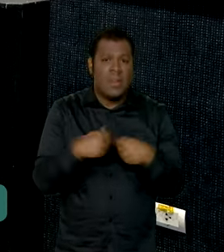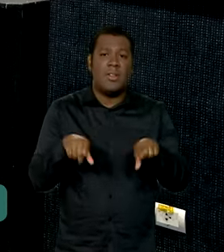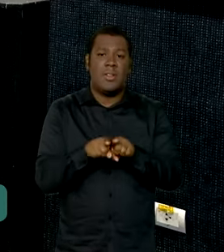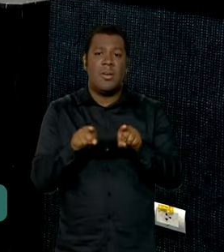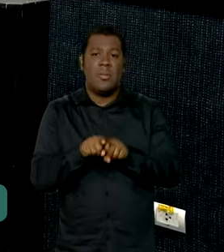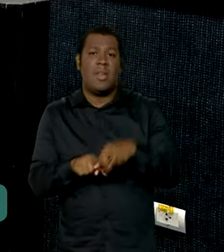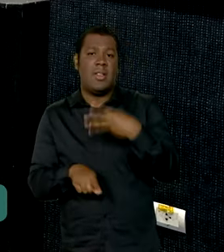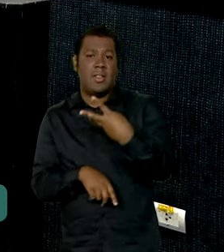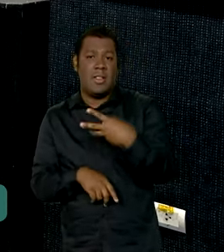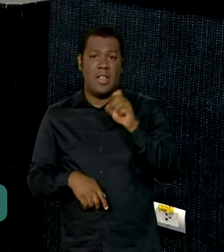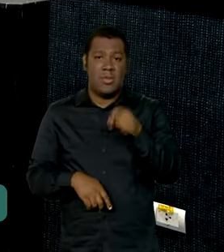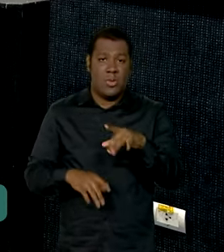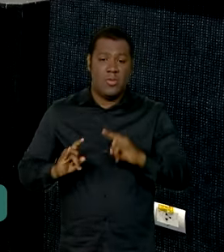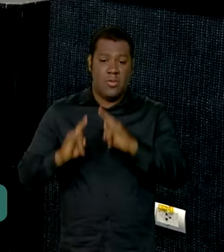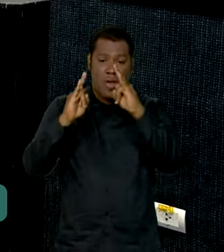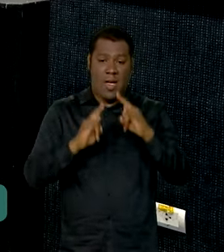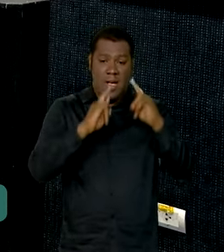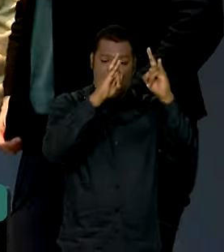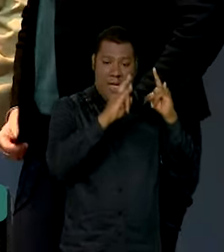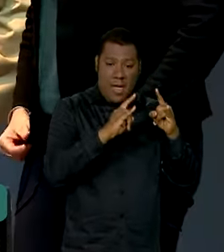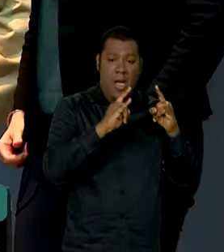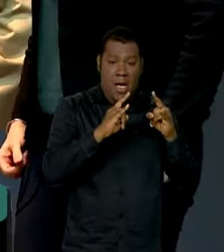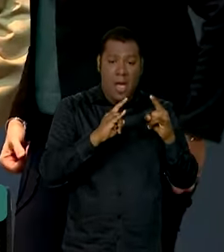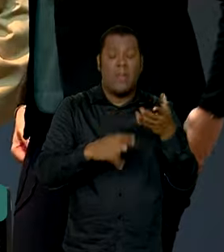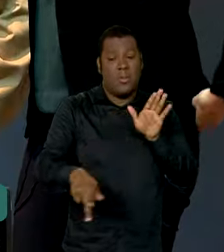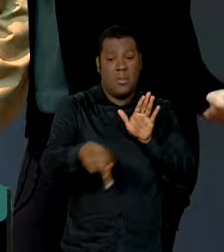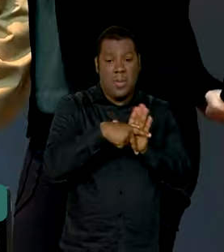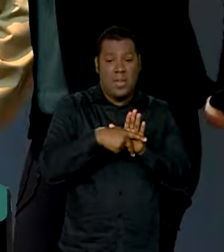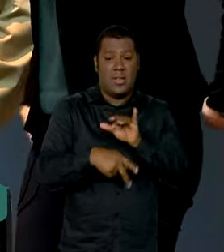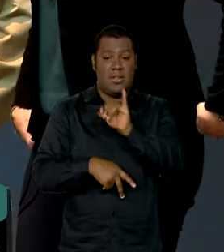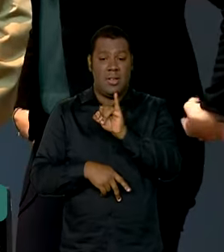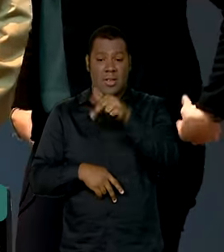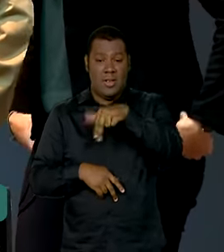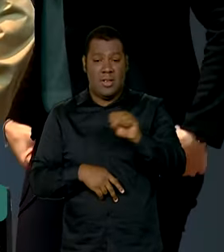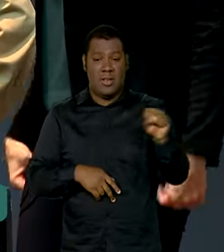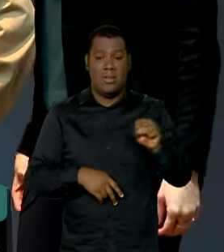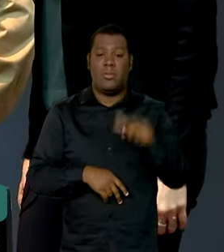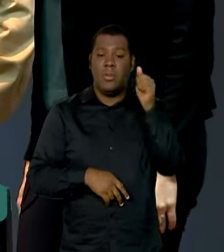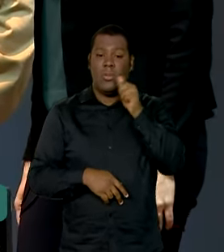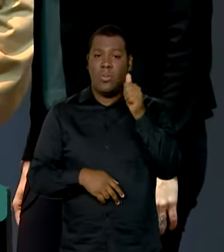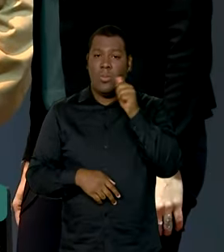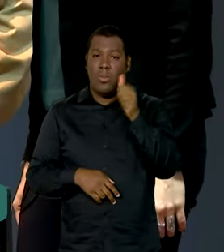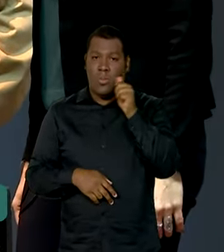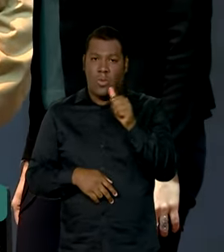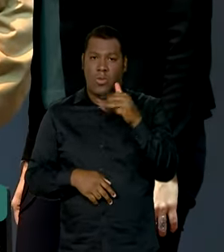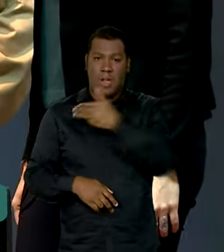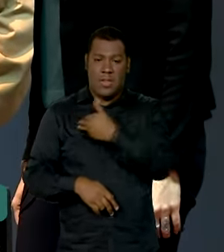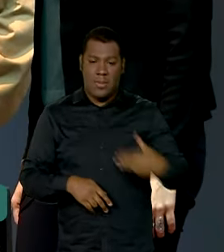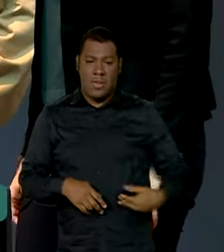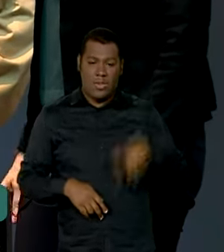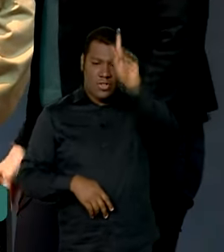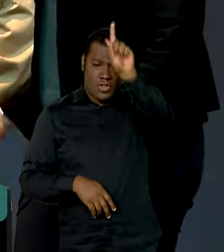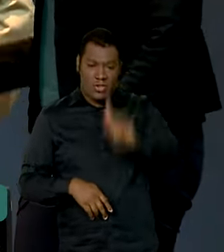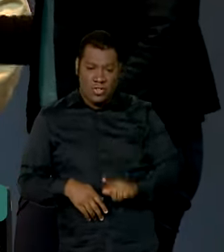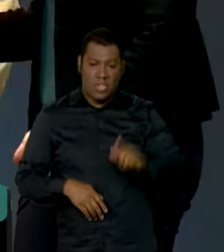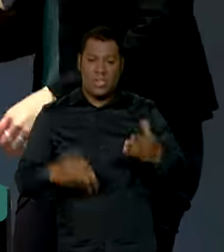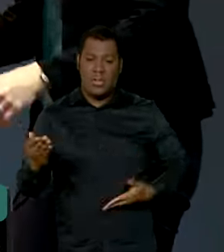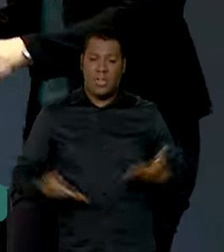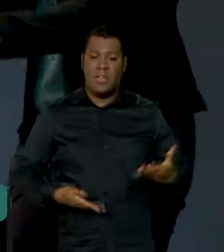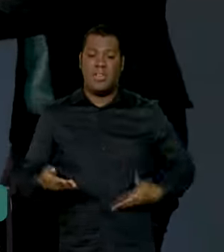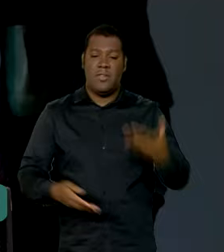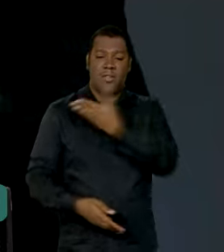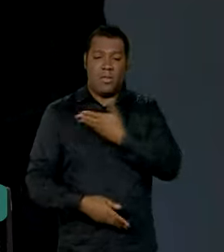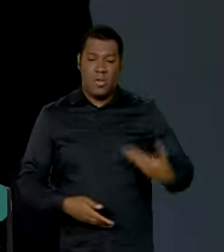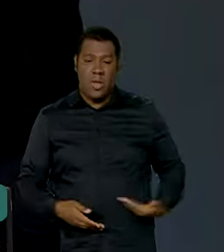sob gestão do INSS. A ministra da Gestão e da Inovação em Serviços Públicos, Esther Dweck,